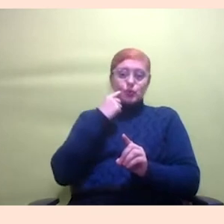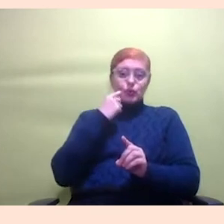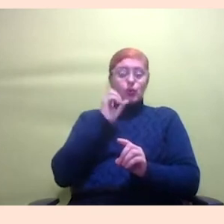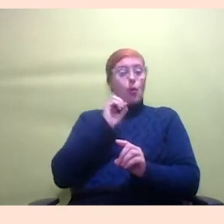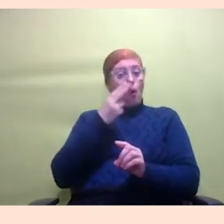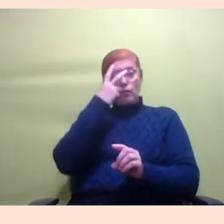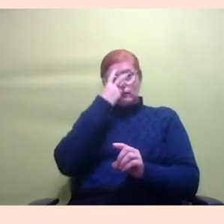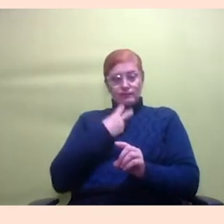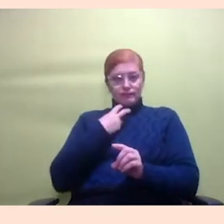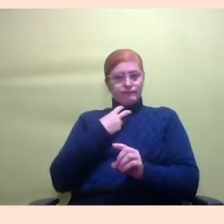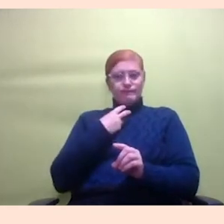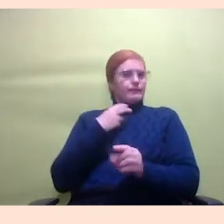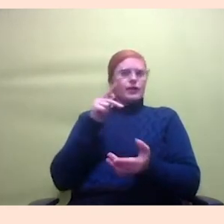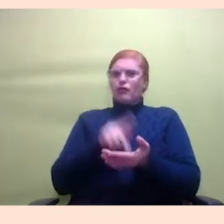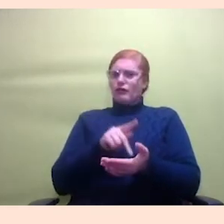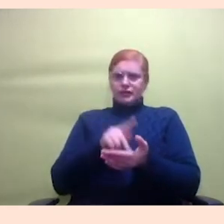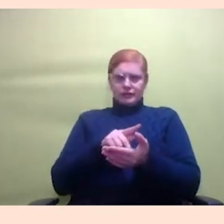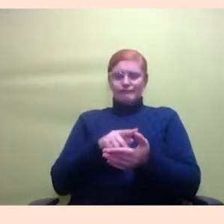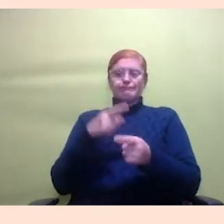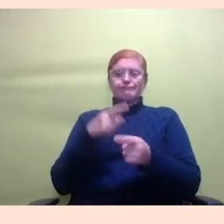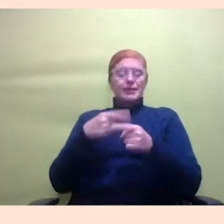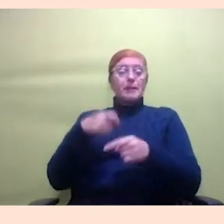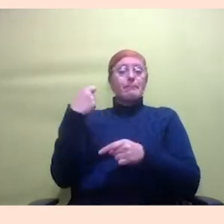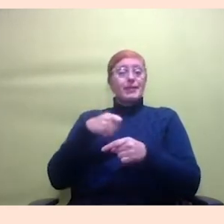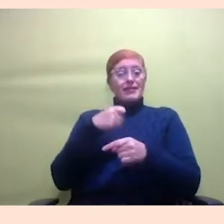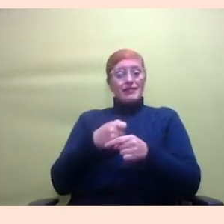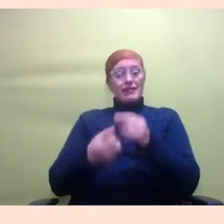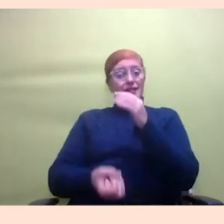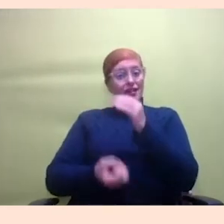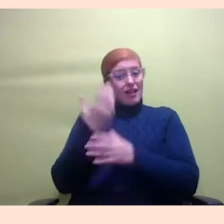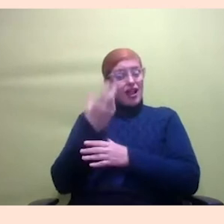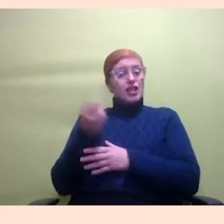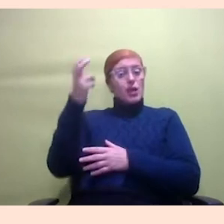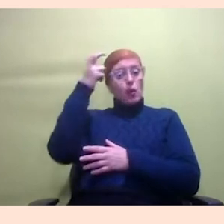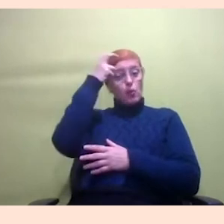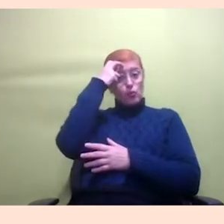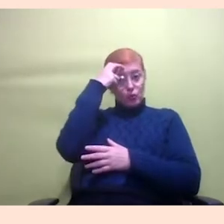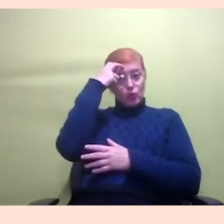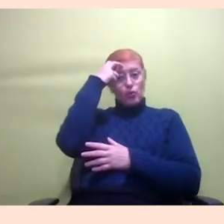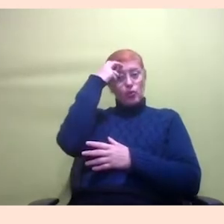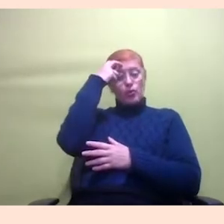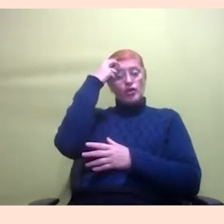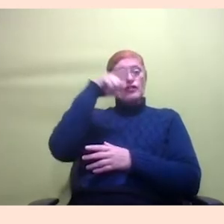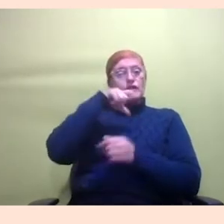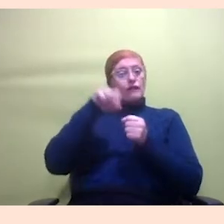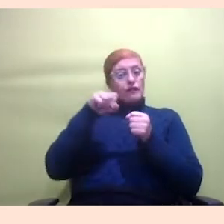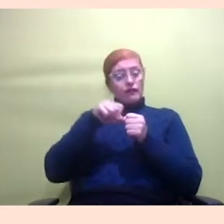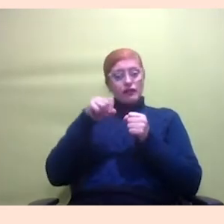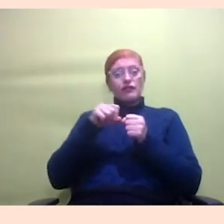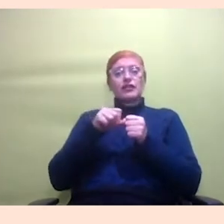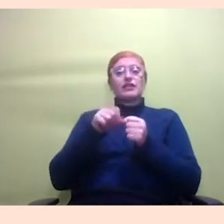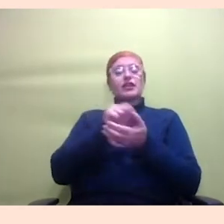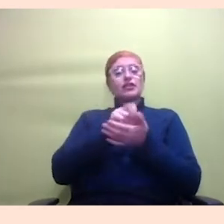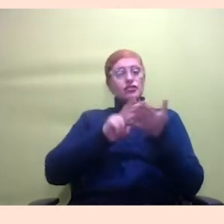porque primeiro a gente precisa criar essa cultura a gente precisa ter uma cultura de fazer atividades que incluam todas as pessoas